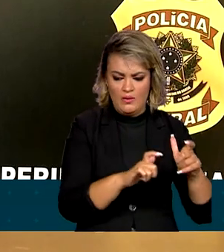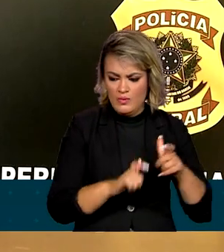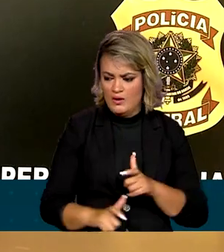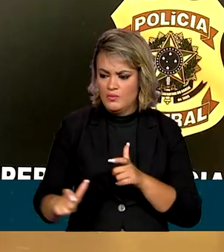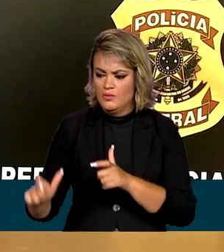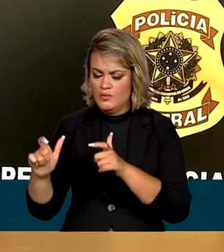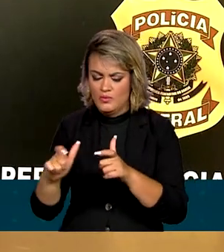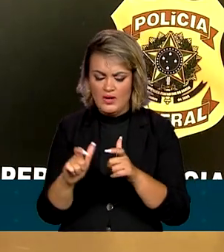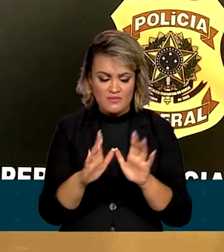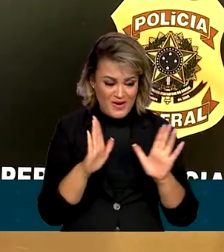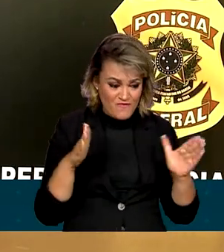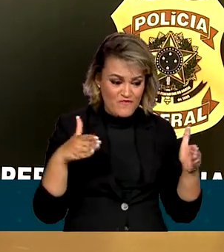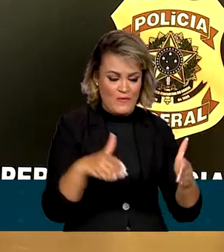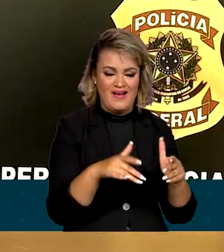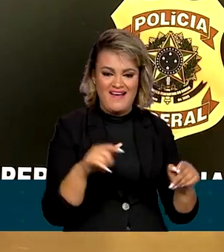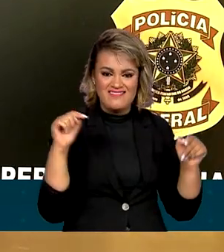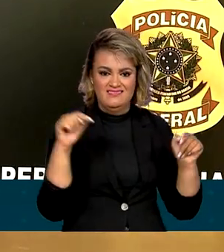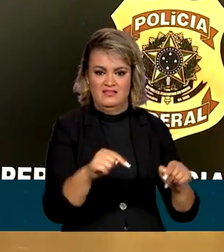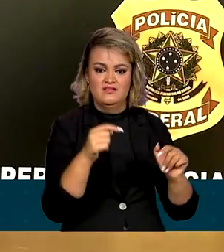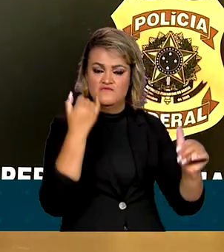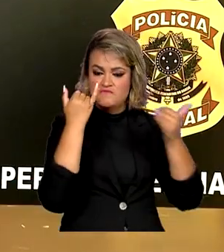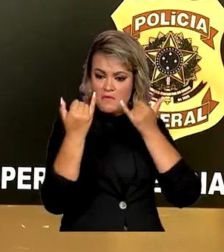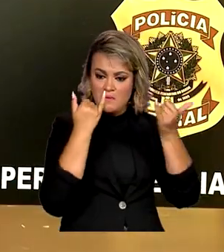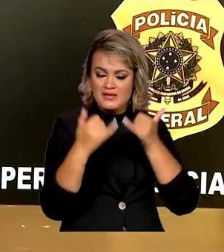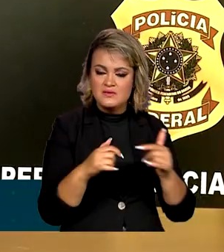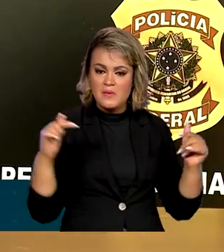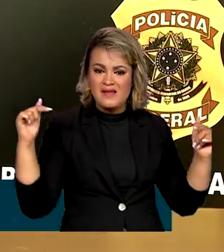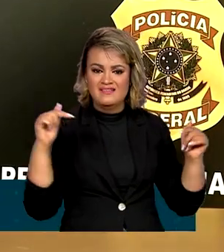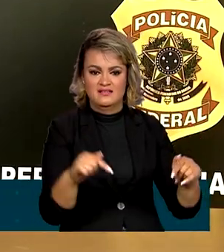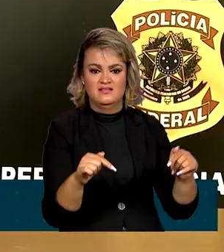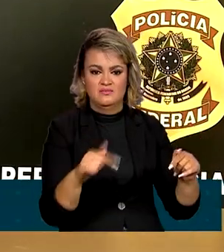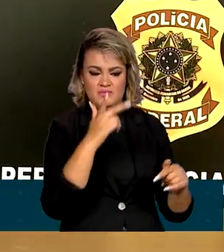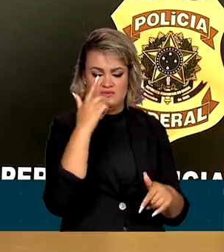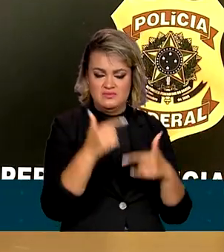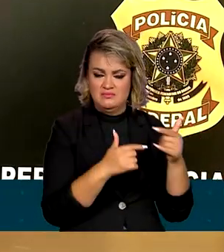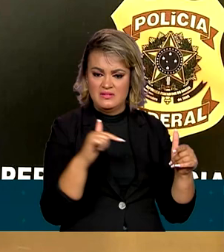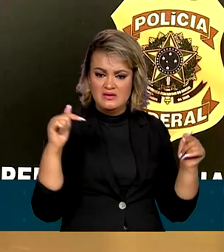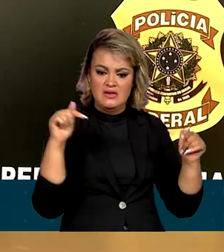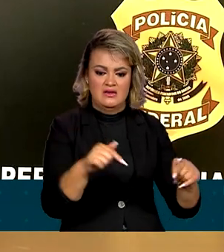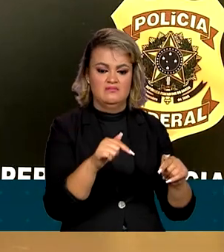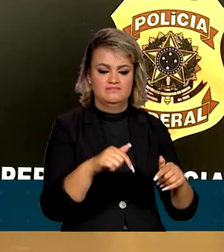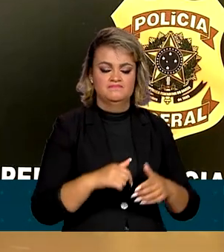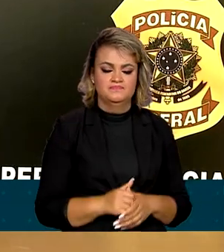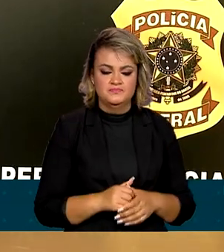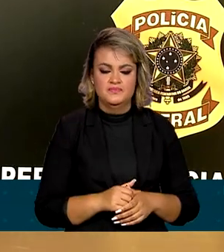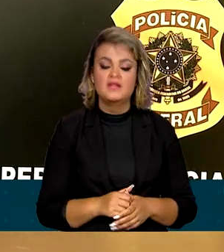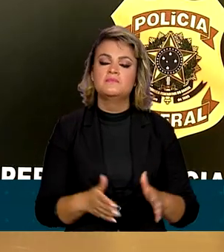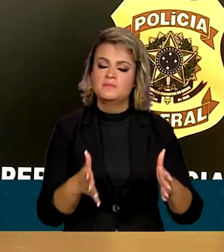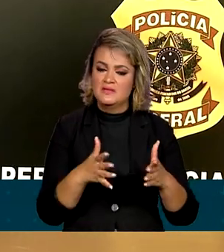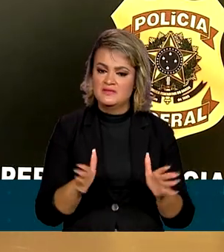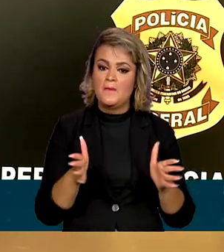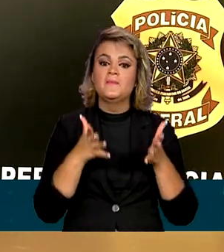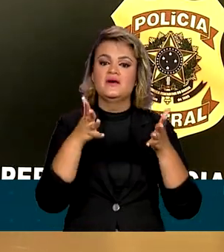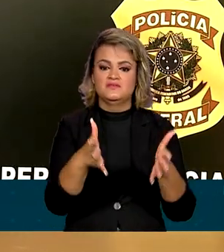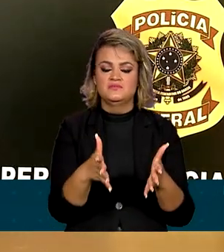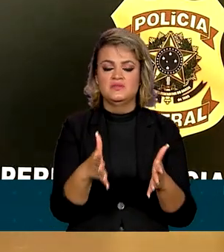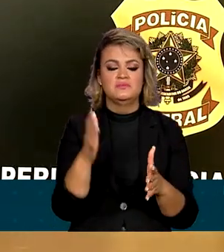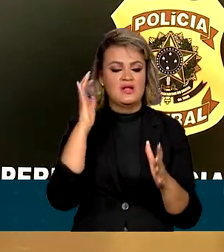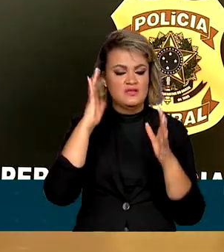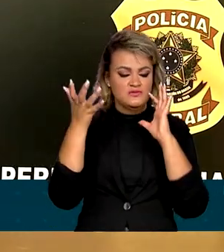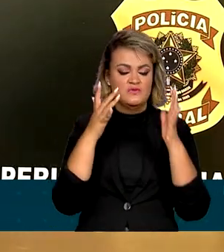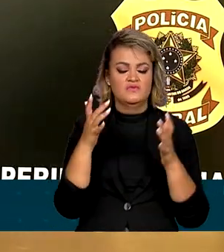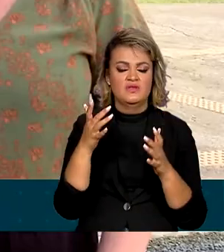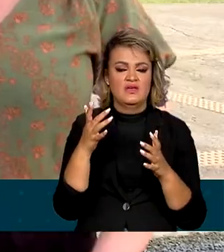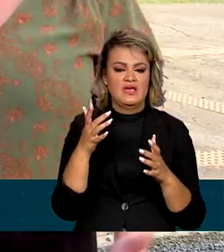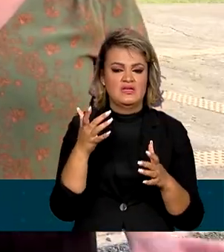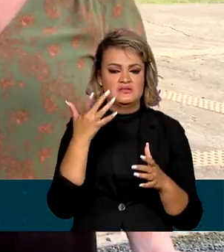concentrar as informações dos membros daquele órgão que vão estar em campo atuando no combate ao